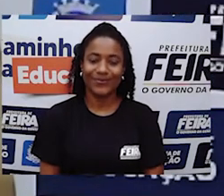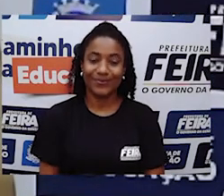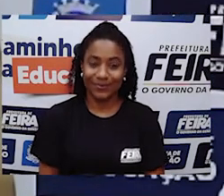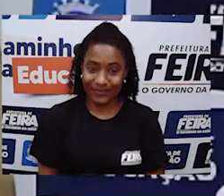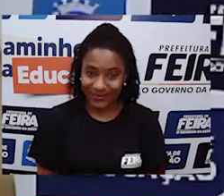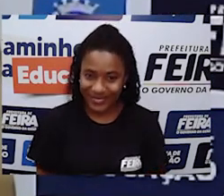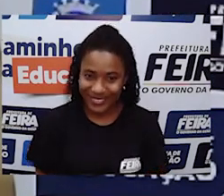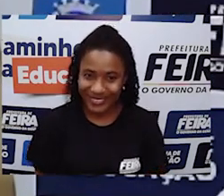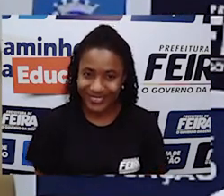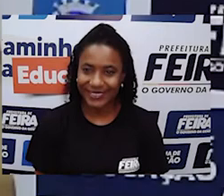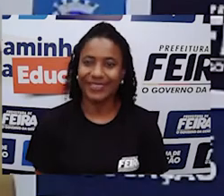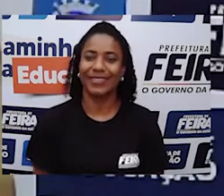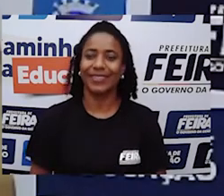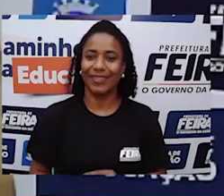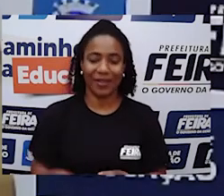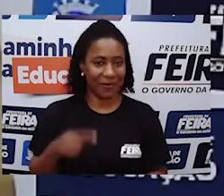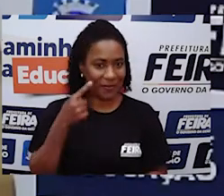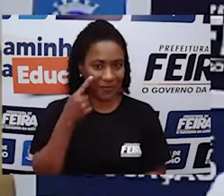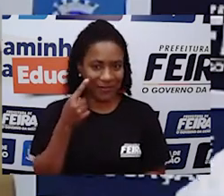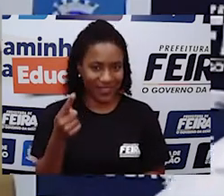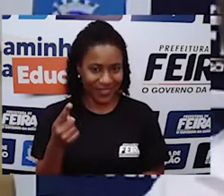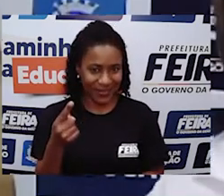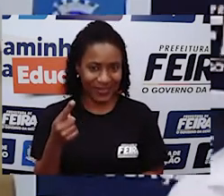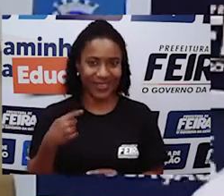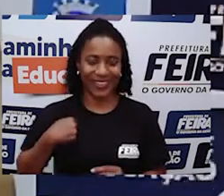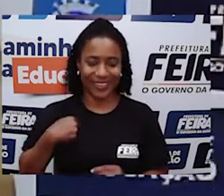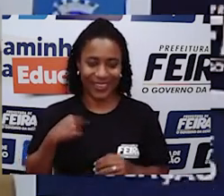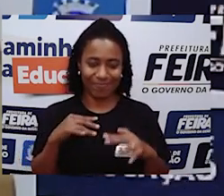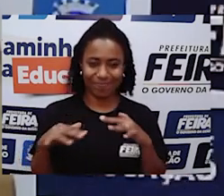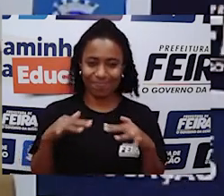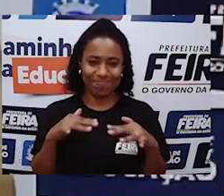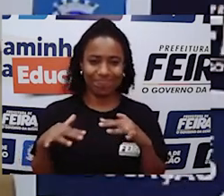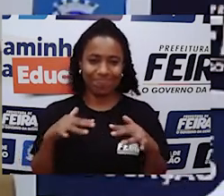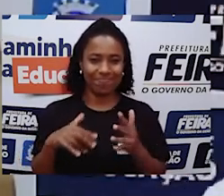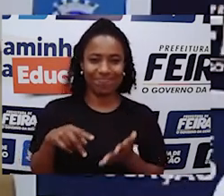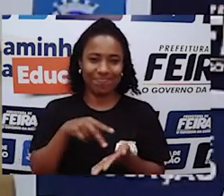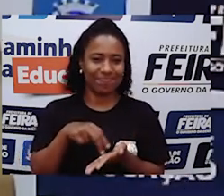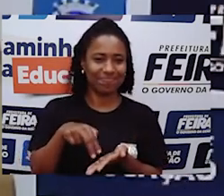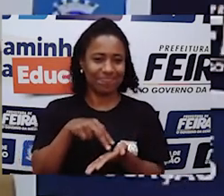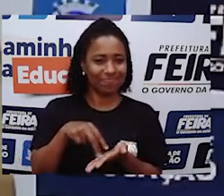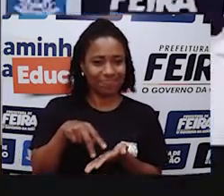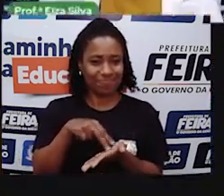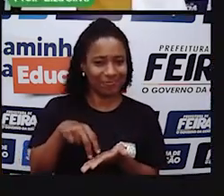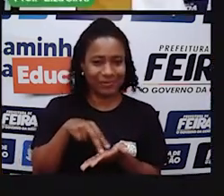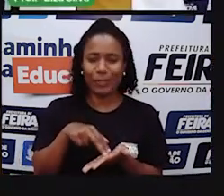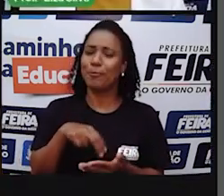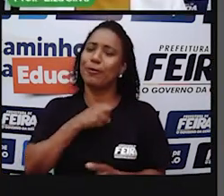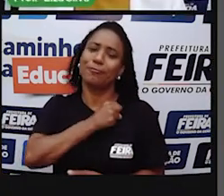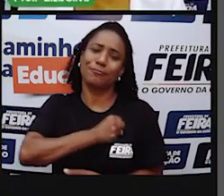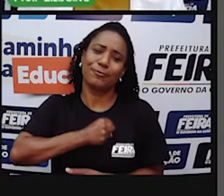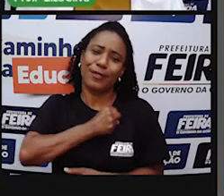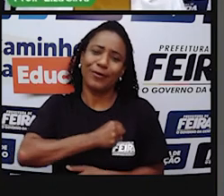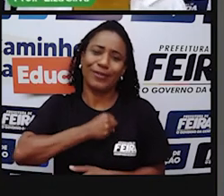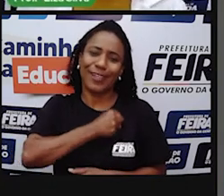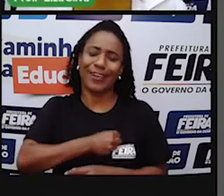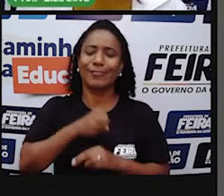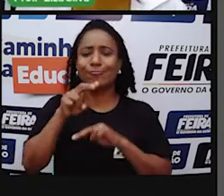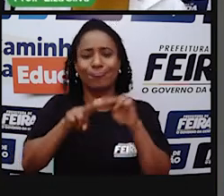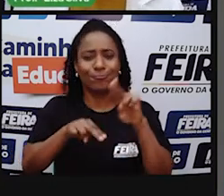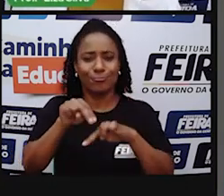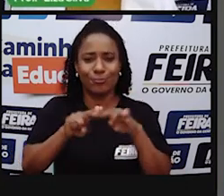Gente, não consegui me segurar Que saudade das festas de Minas Que